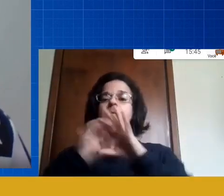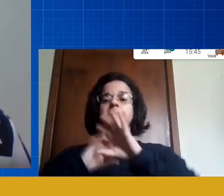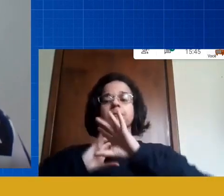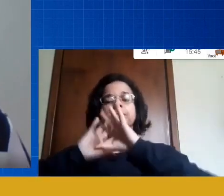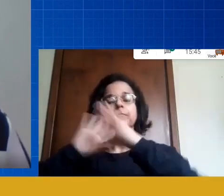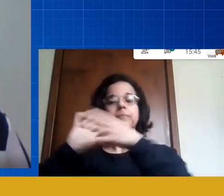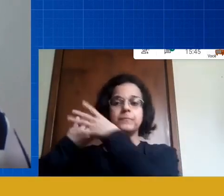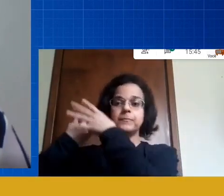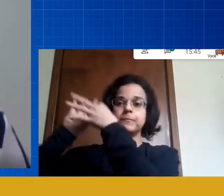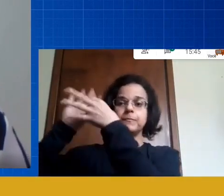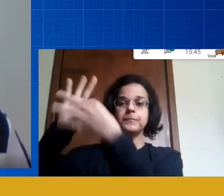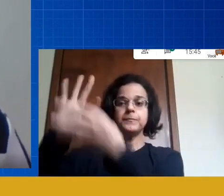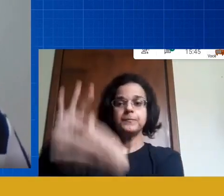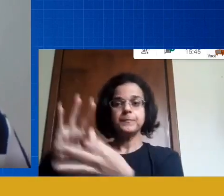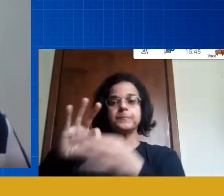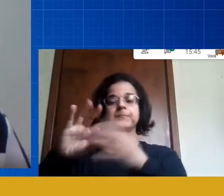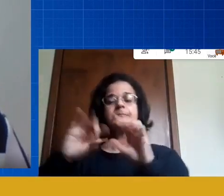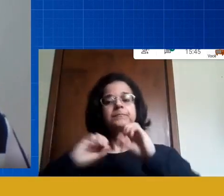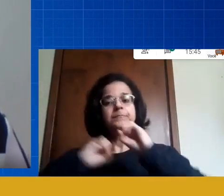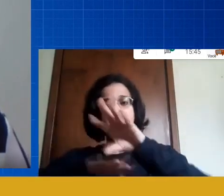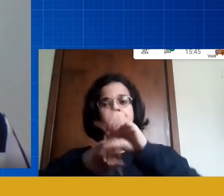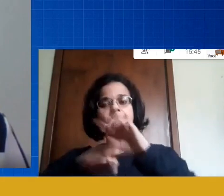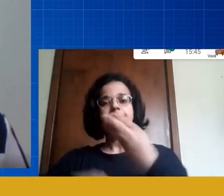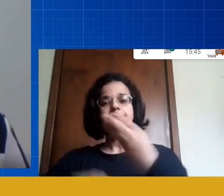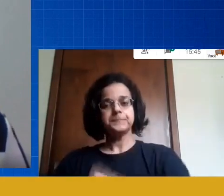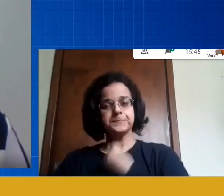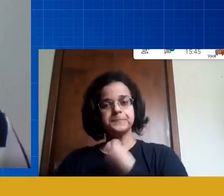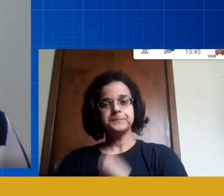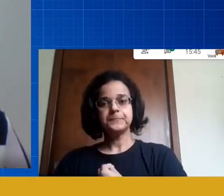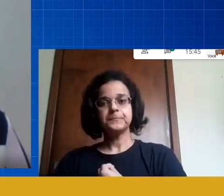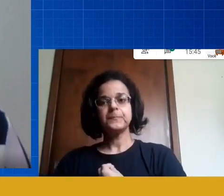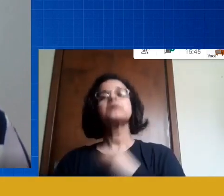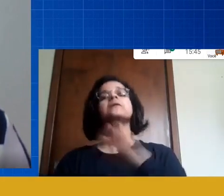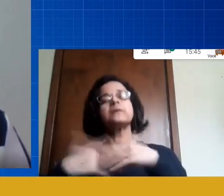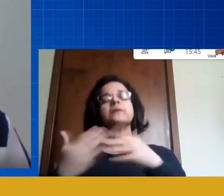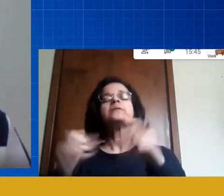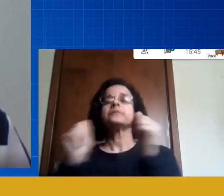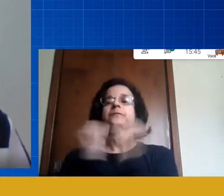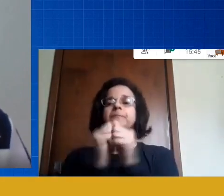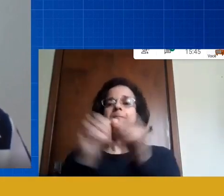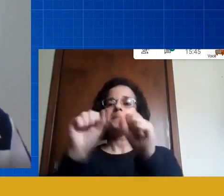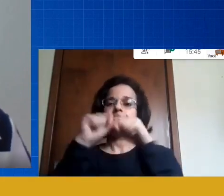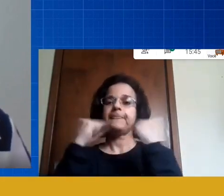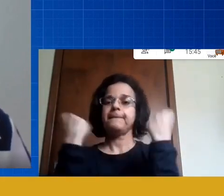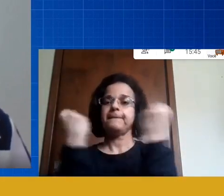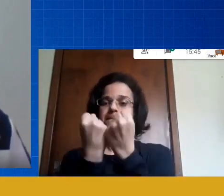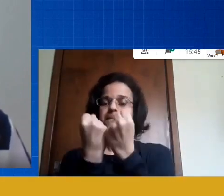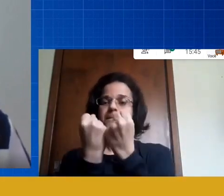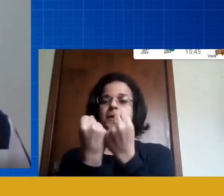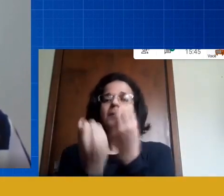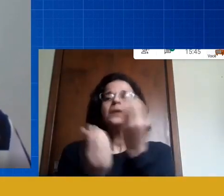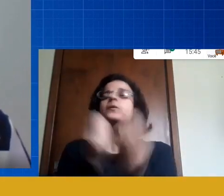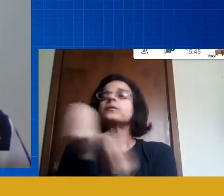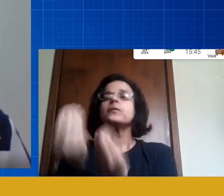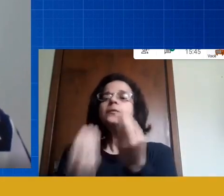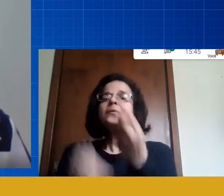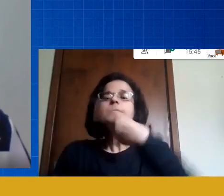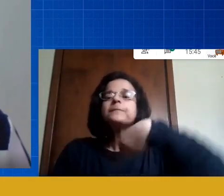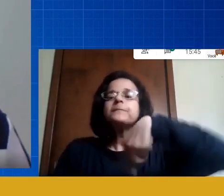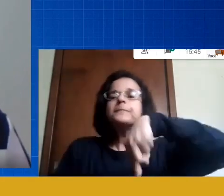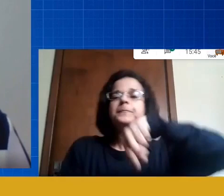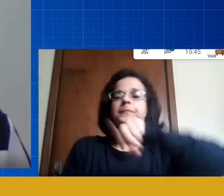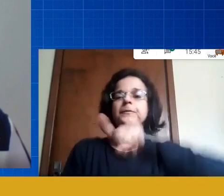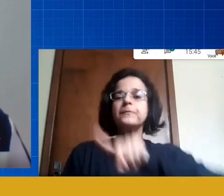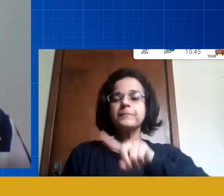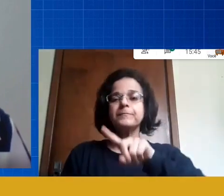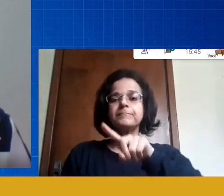vivência e que estamos aí com o pilar da sociedade sim e também pensar como que nós iremos atender toda essa